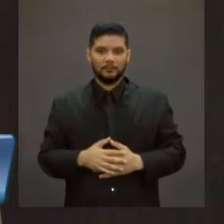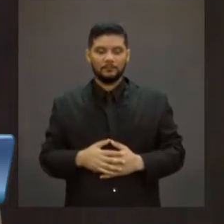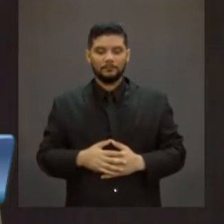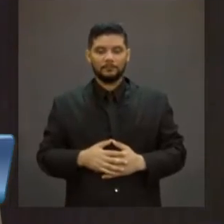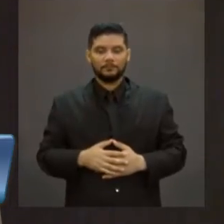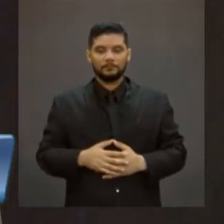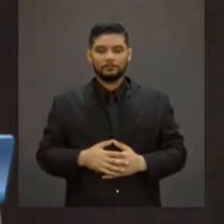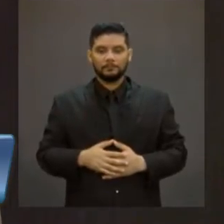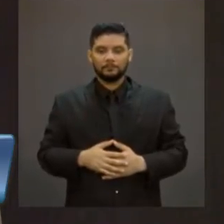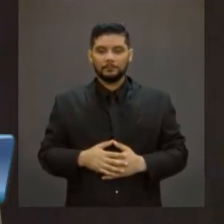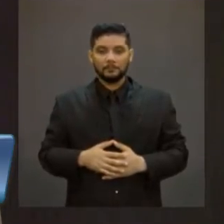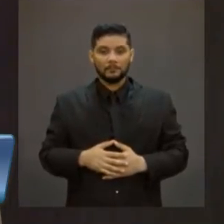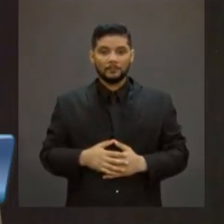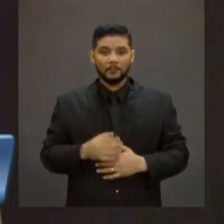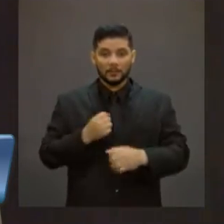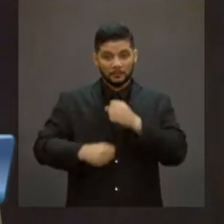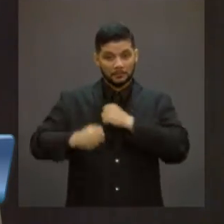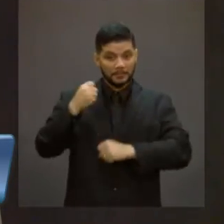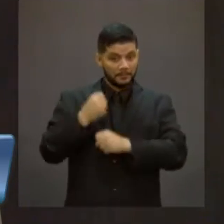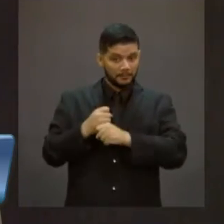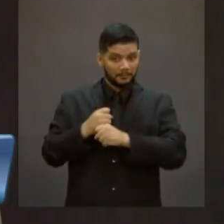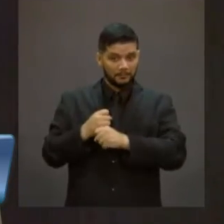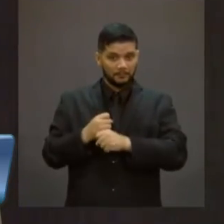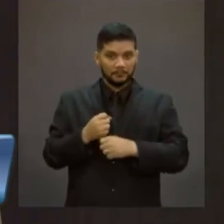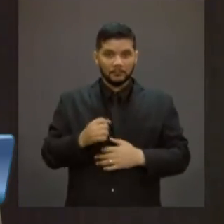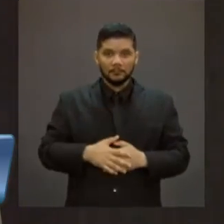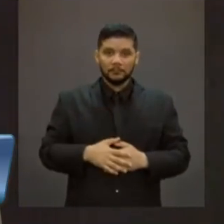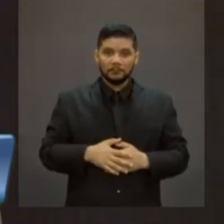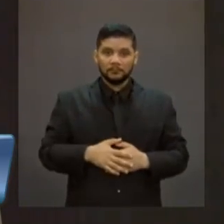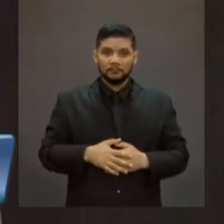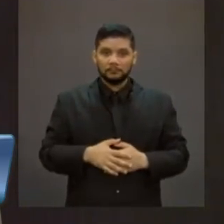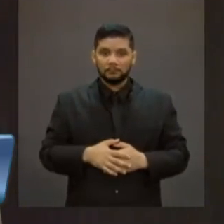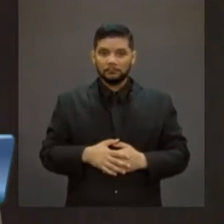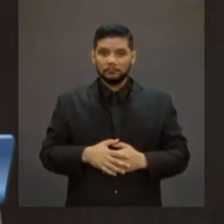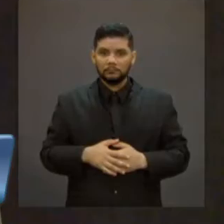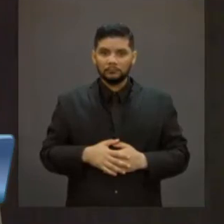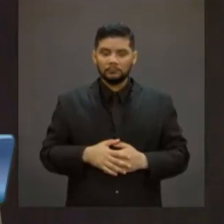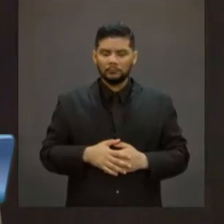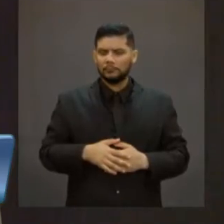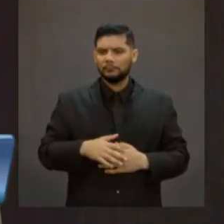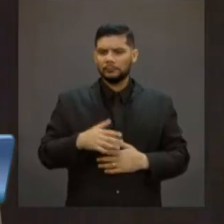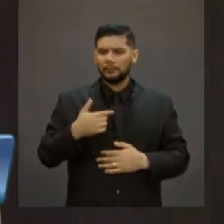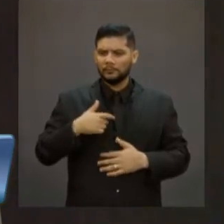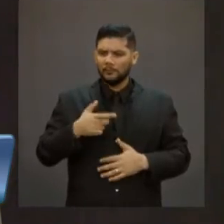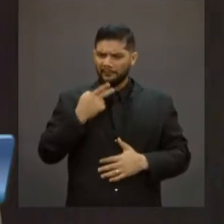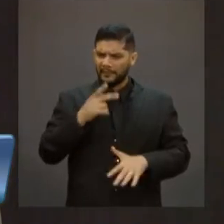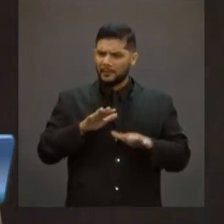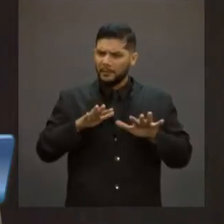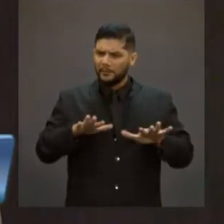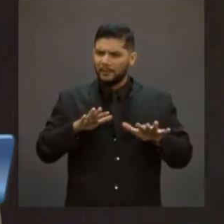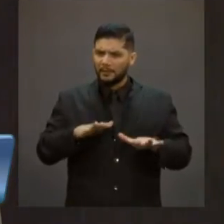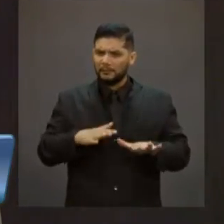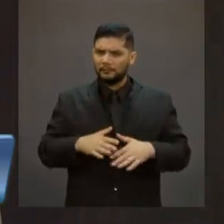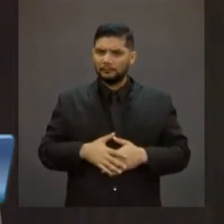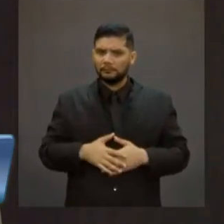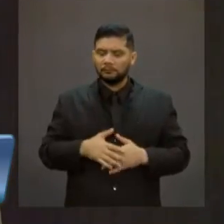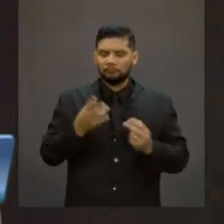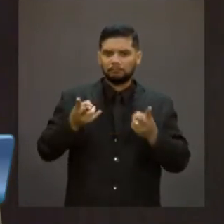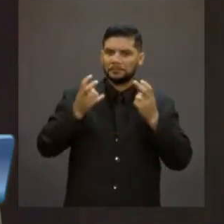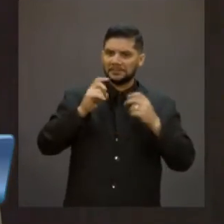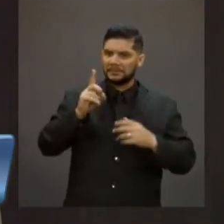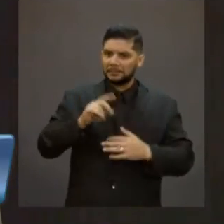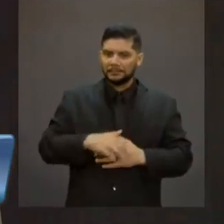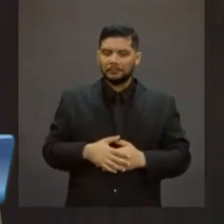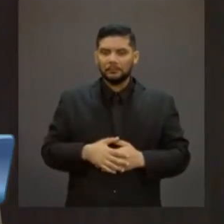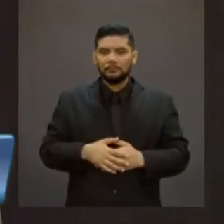do orçamento geral da União, eu vou repetir isso muito lentamente, porque são números muito grandes e, às vezes, quando a gente fala rápido, passa batido.